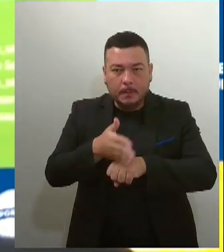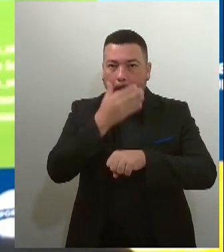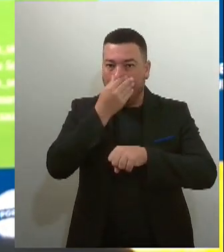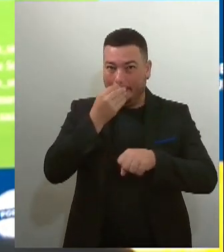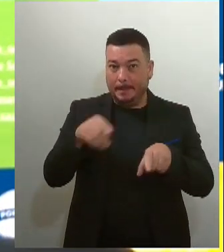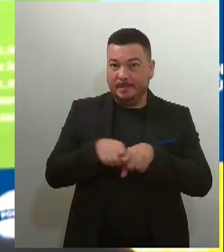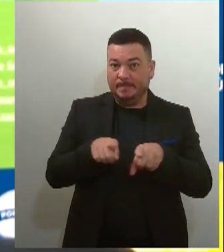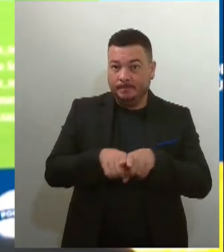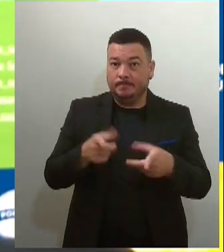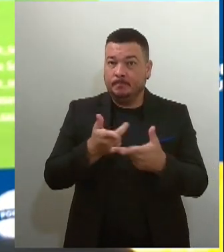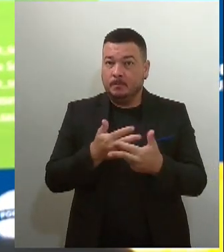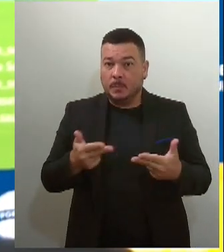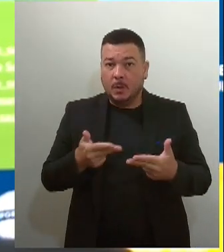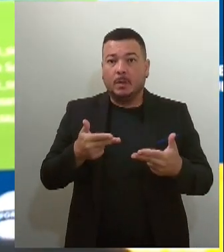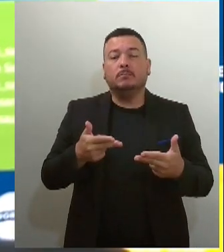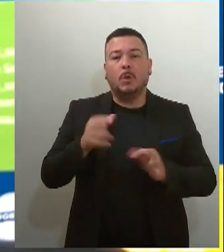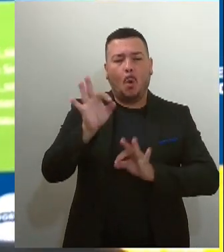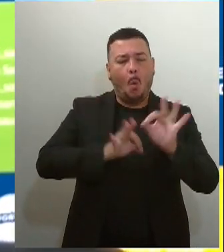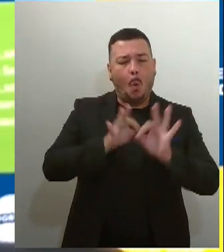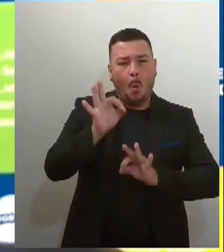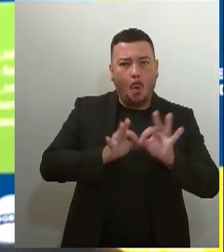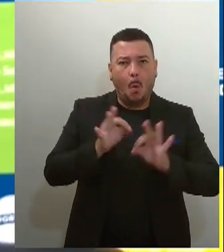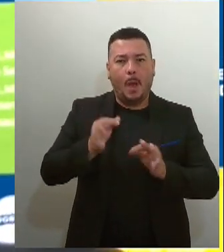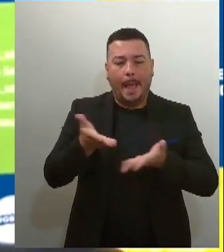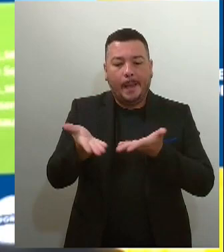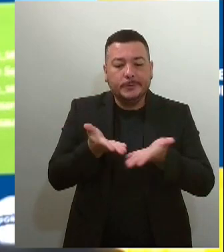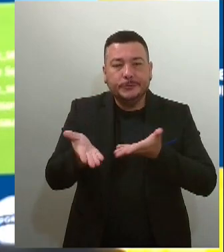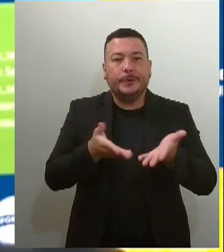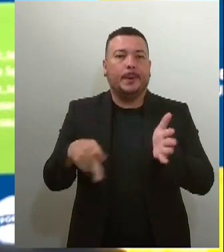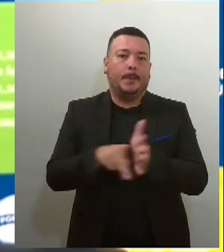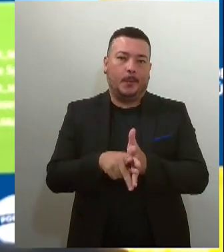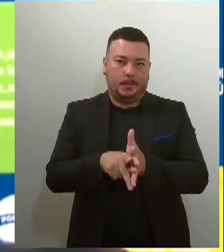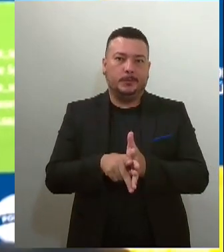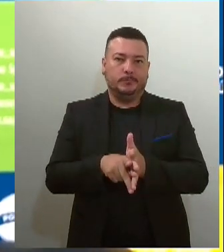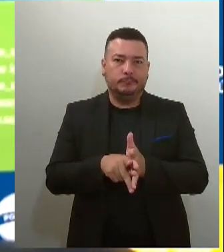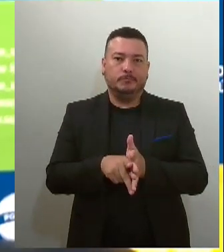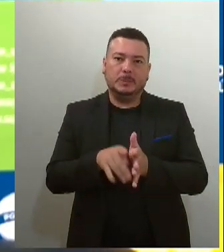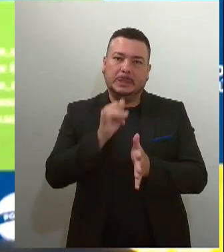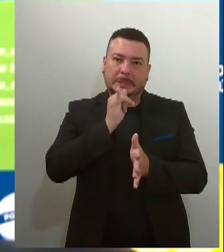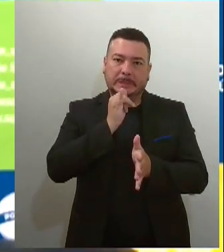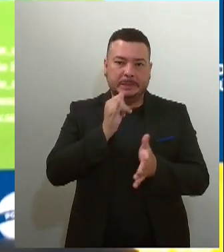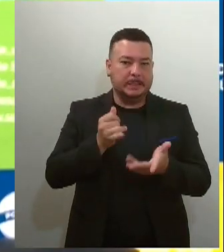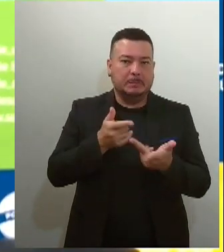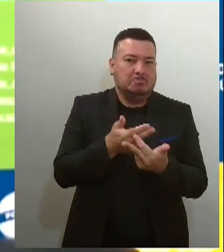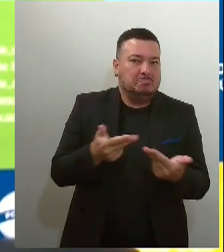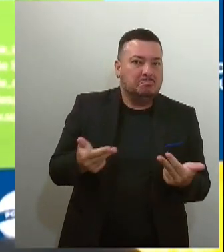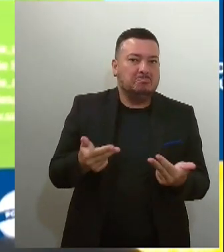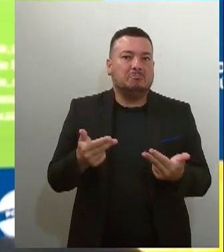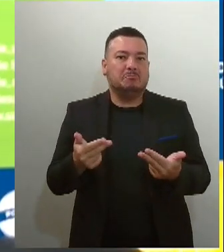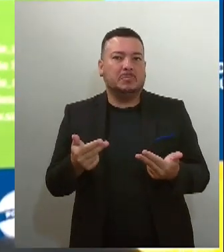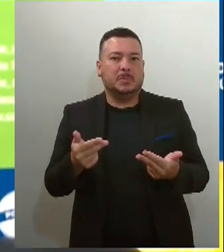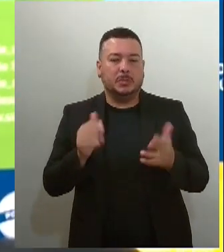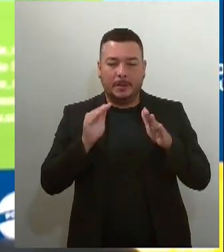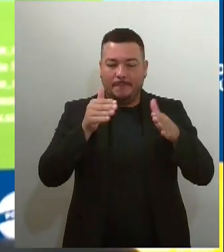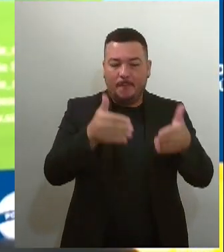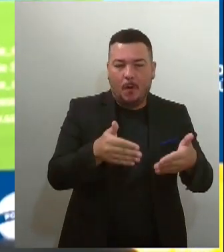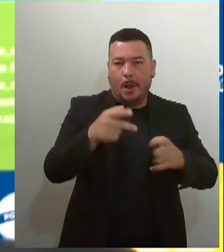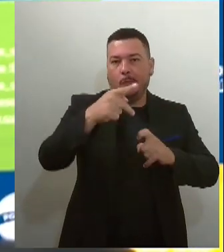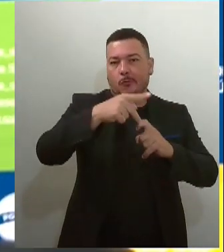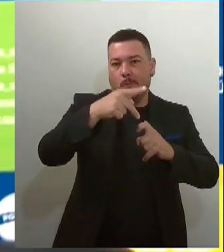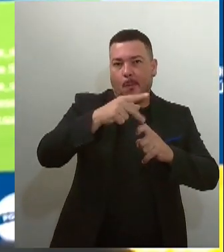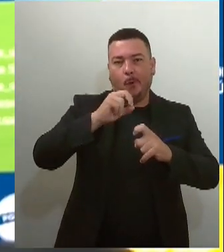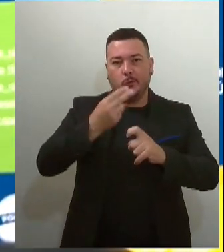organizar a assistência mesmo, seja hospitalar, seja atenção primária, né? Além disso, nós também